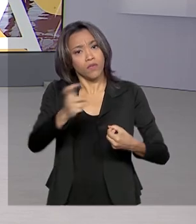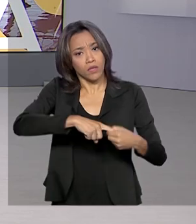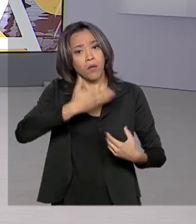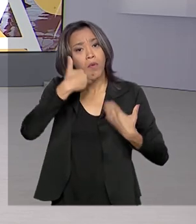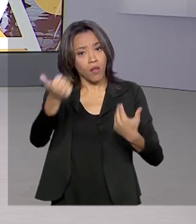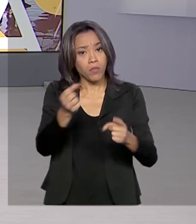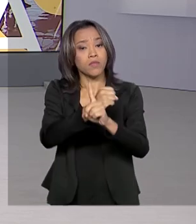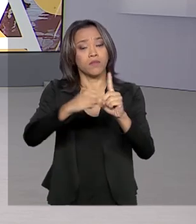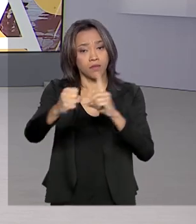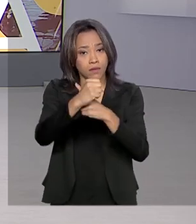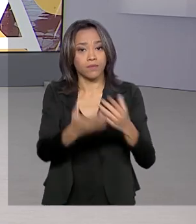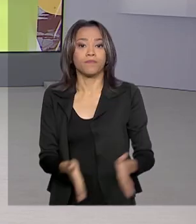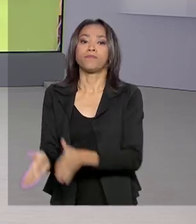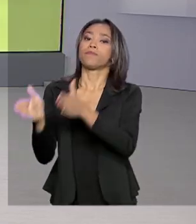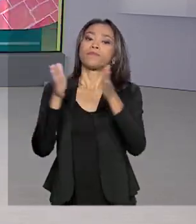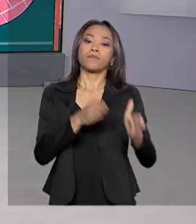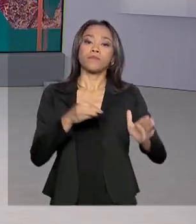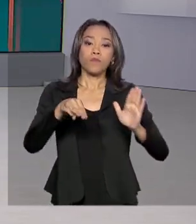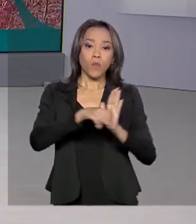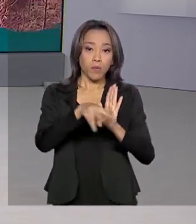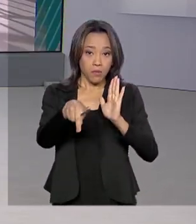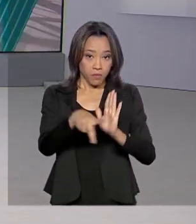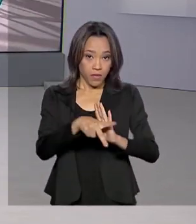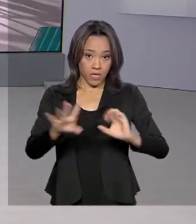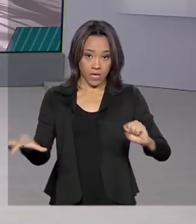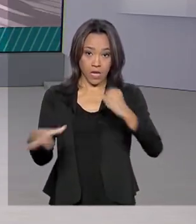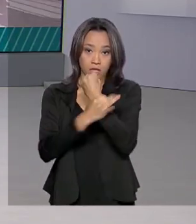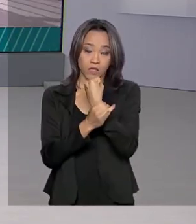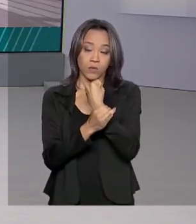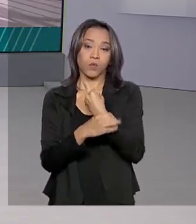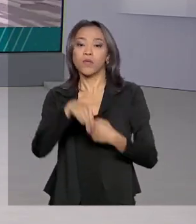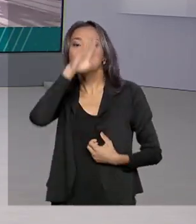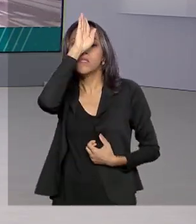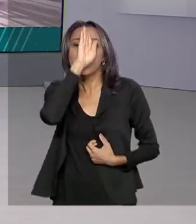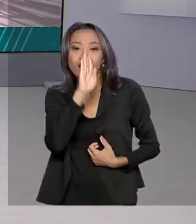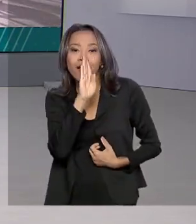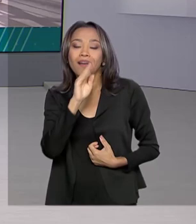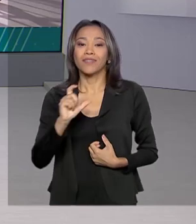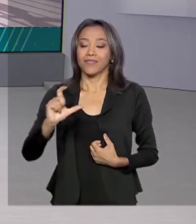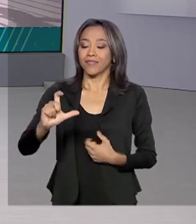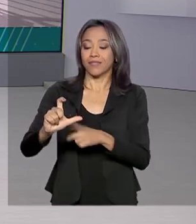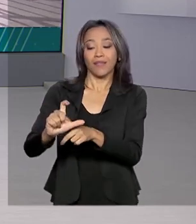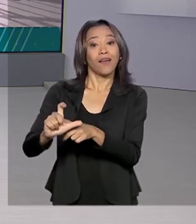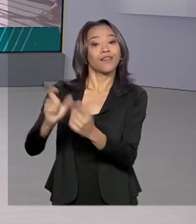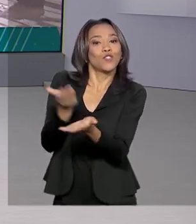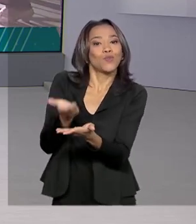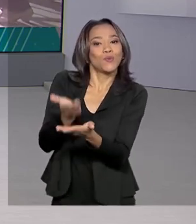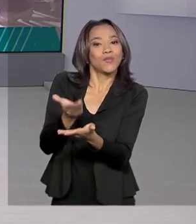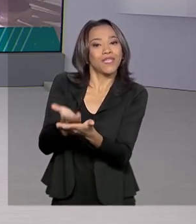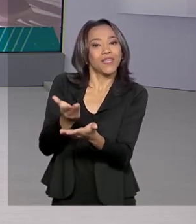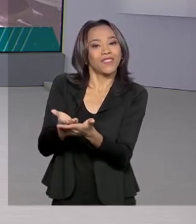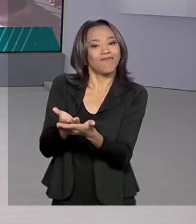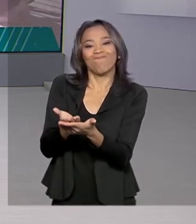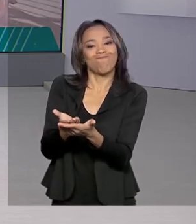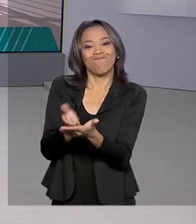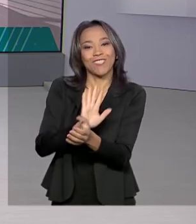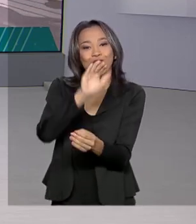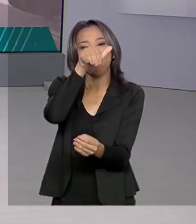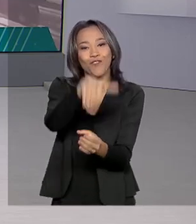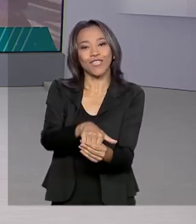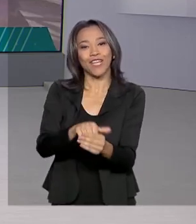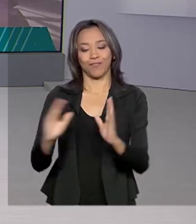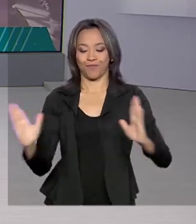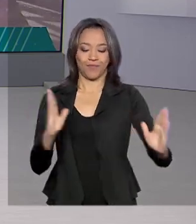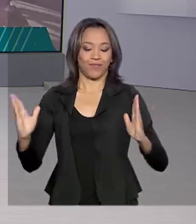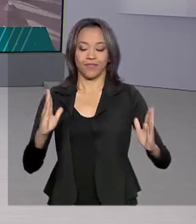A medida provisória que garantia gratuidade na emissão digital da carteirinha de estudante não foi votada dentro do prazo